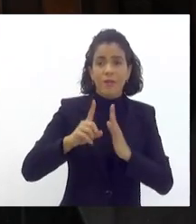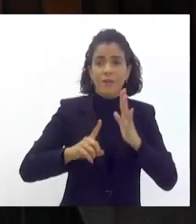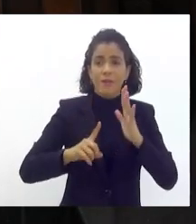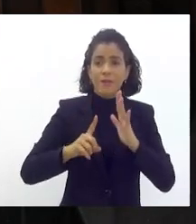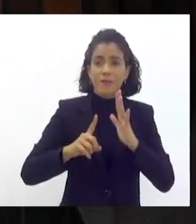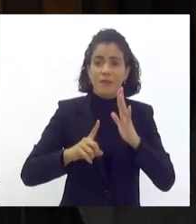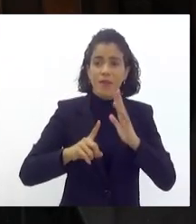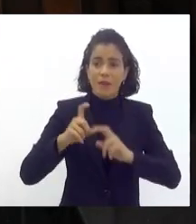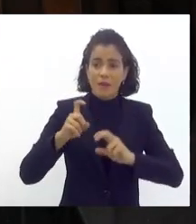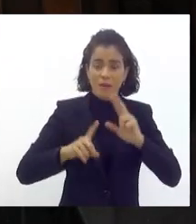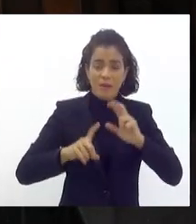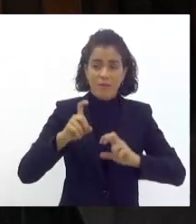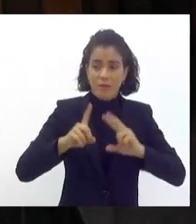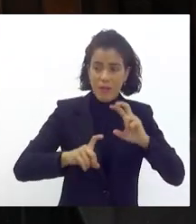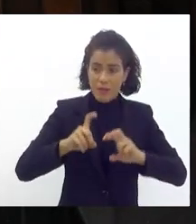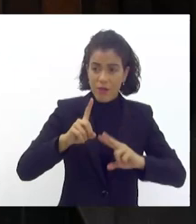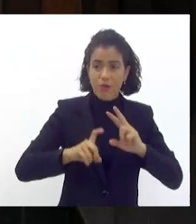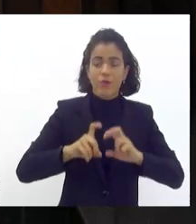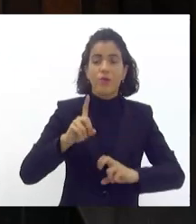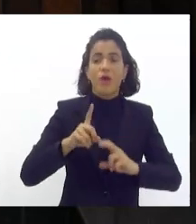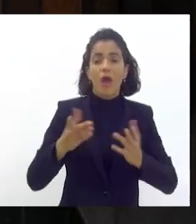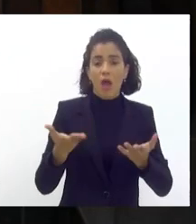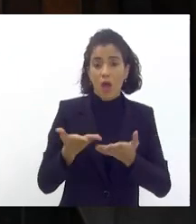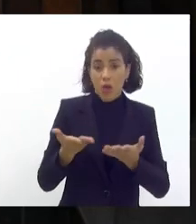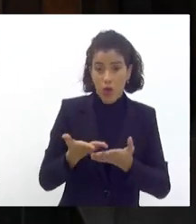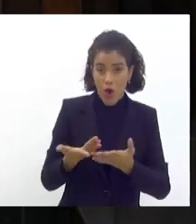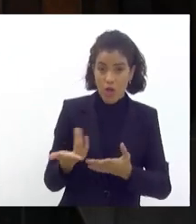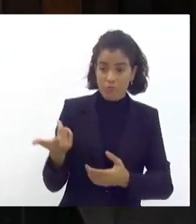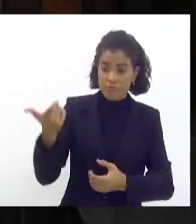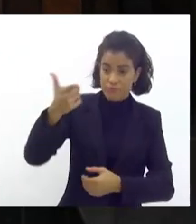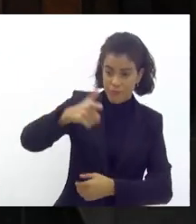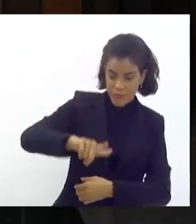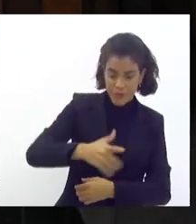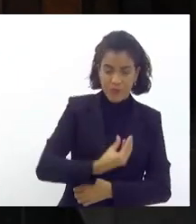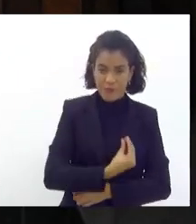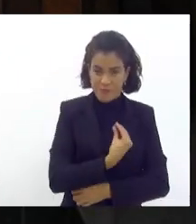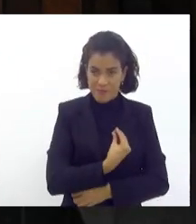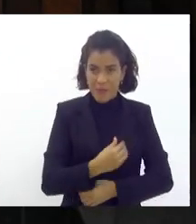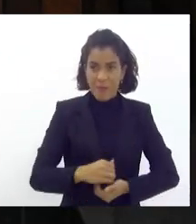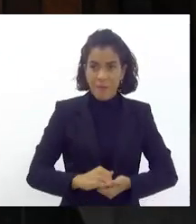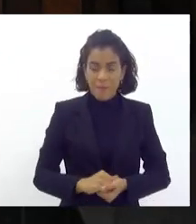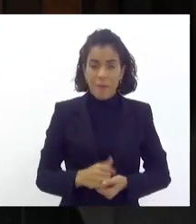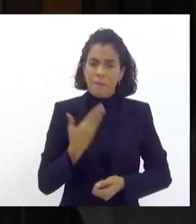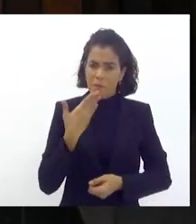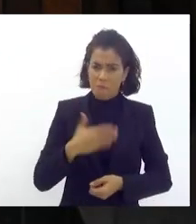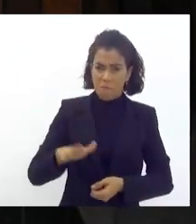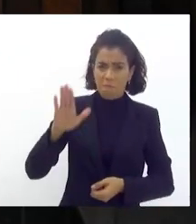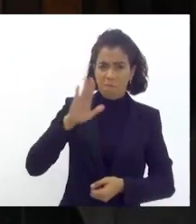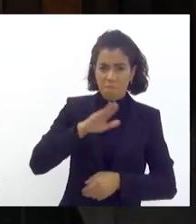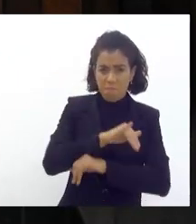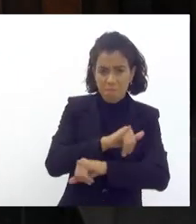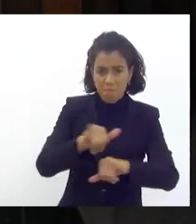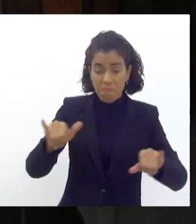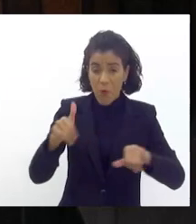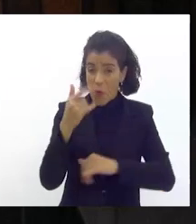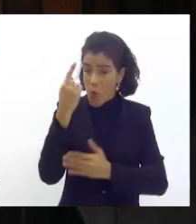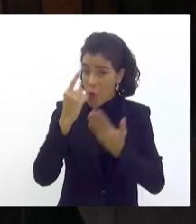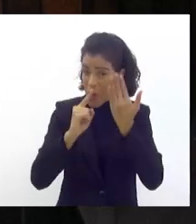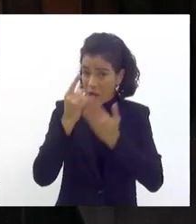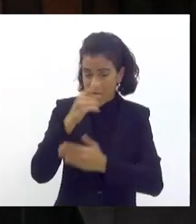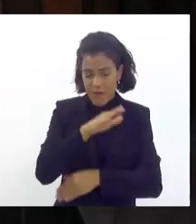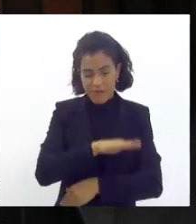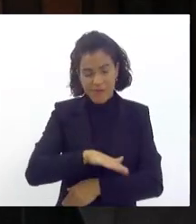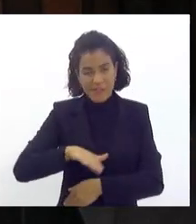com a gente e ficou uns anos afastada está voltando agora mas eu confesso a vocês que o carnaval das